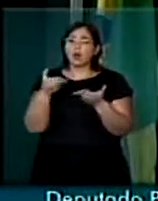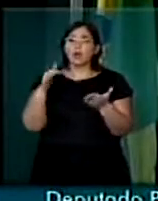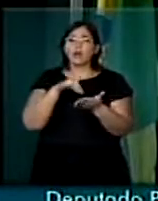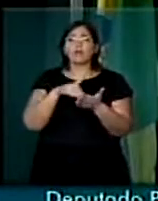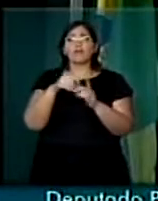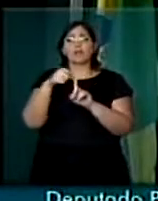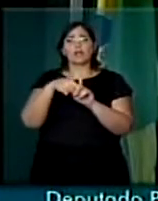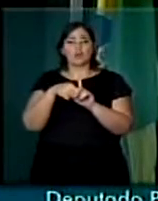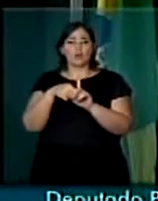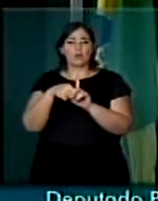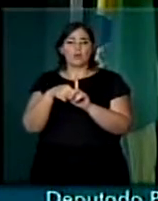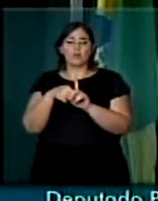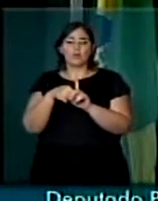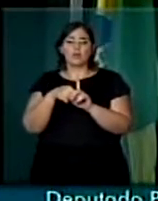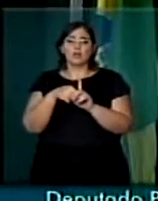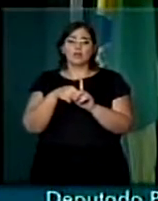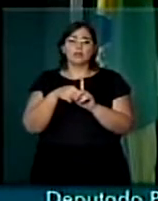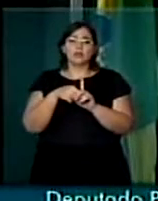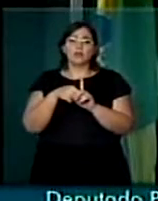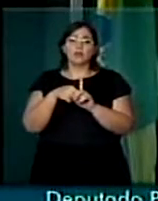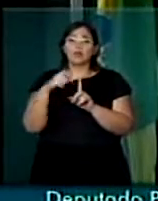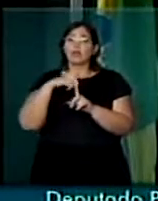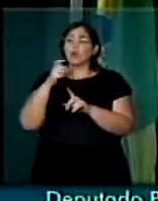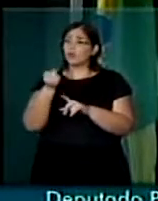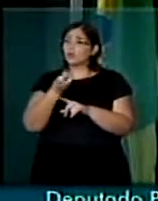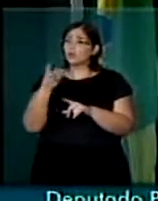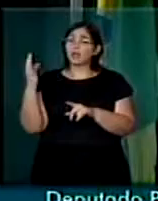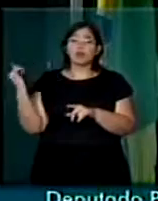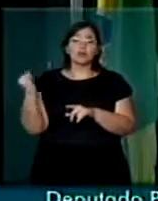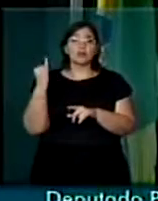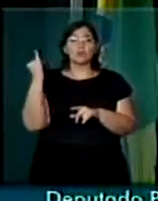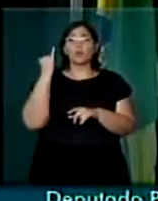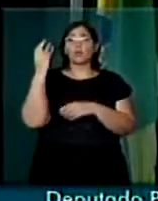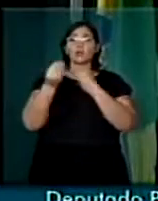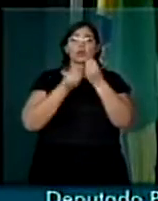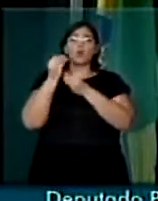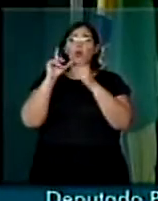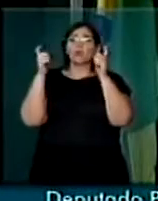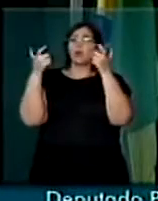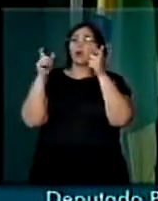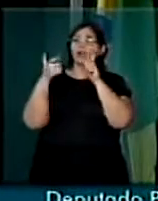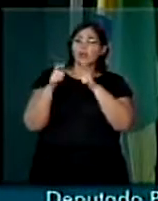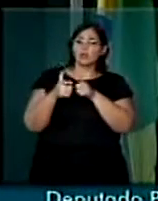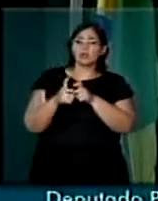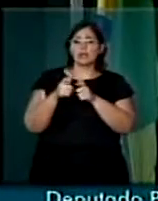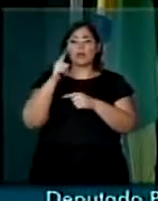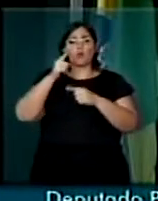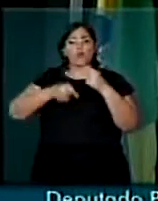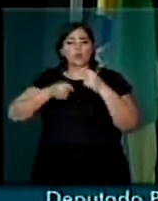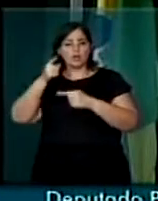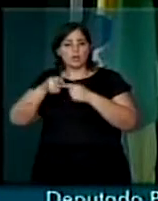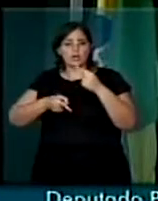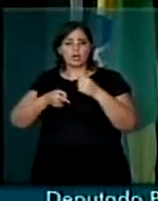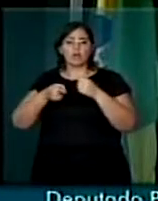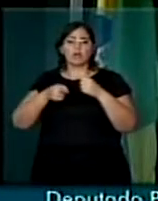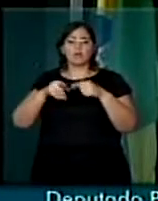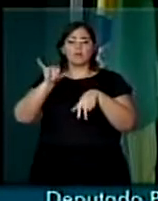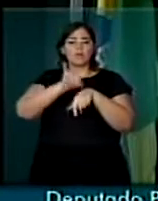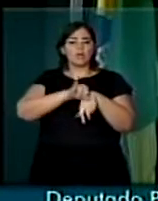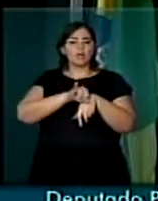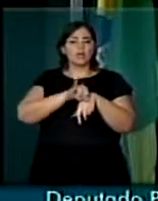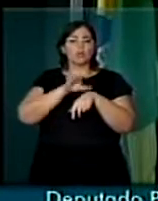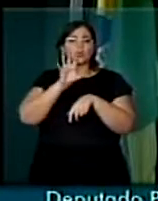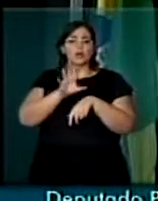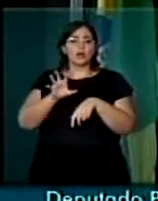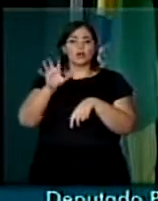final deste mês, com números impressionantes de redução de crimes na região,